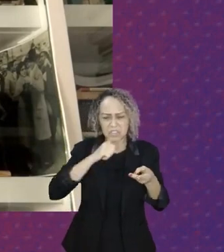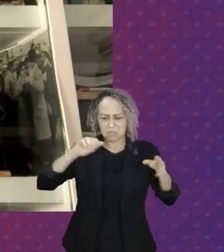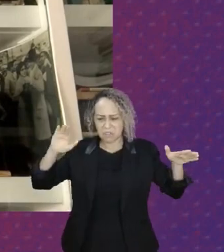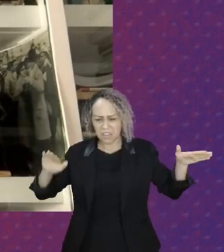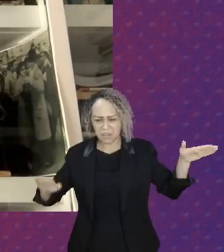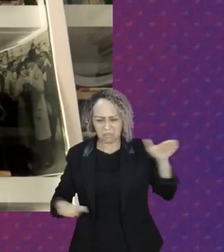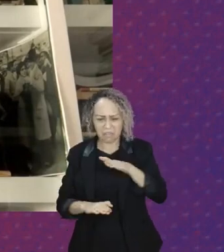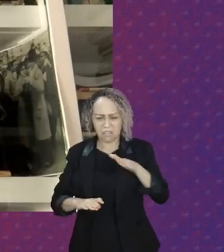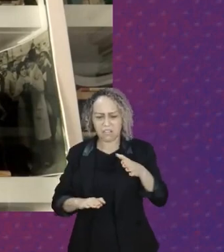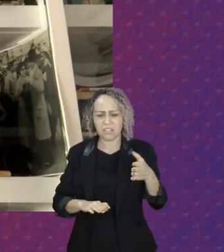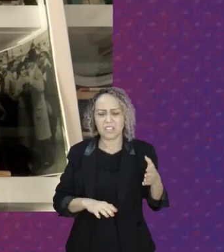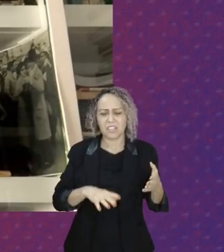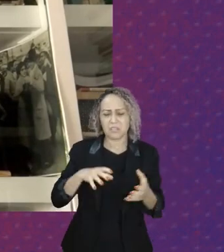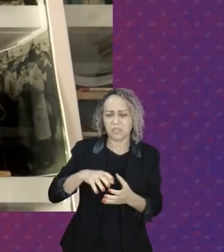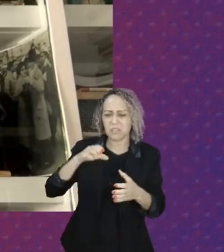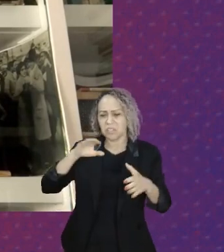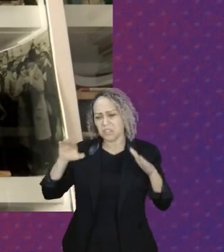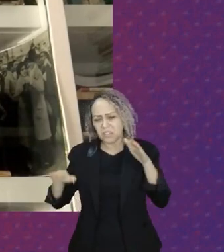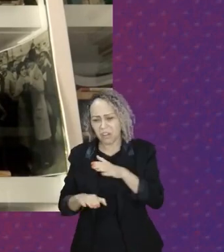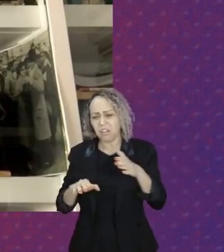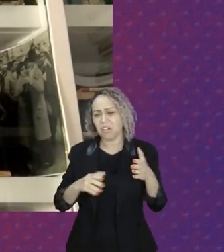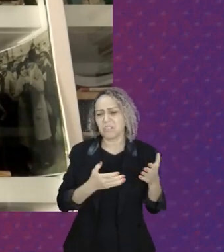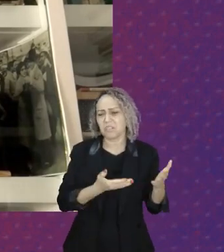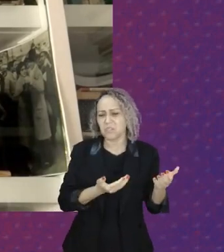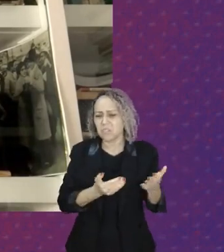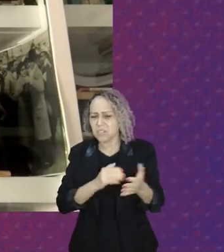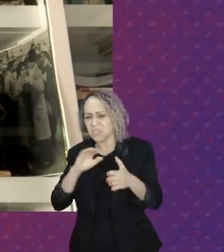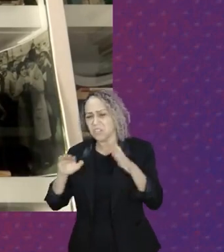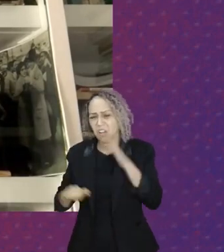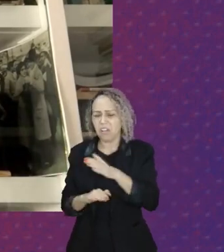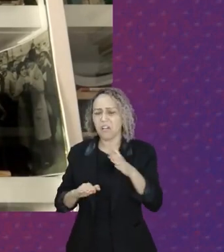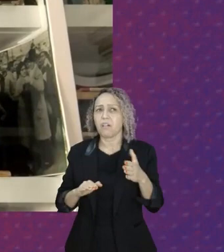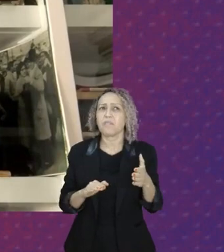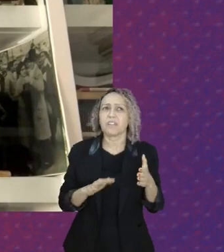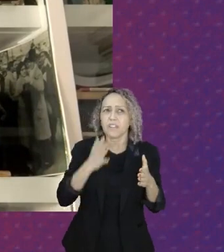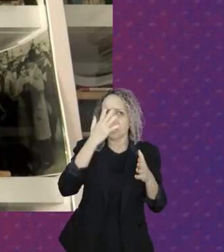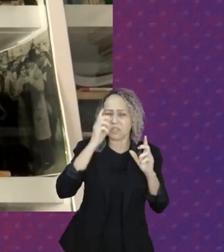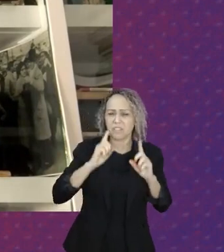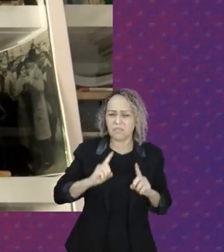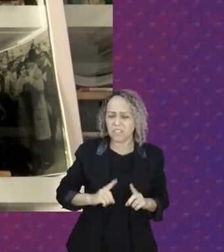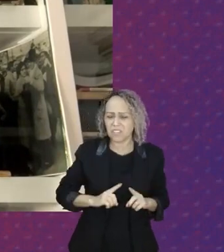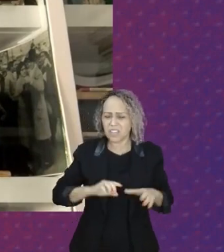dos idosos, dos jovens, das pessoas com deficiência,